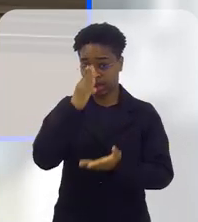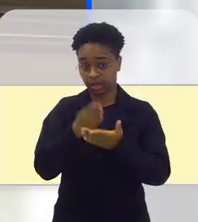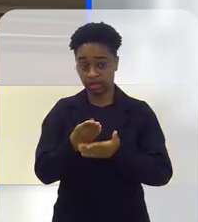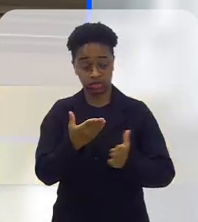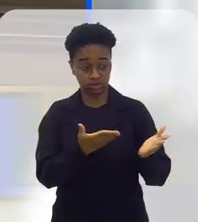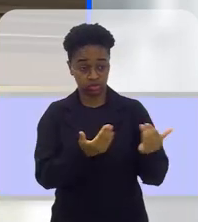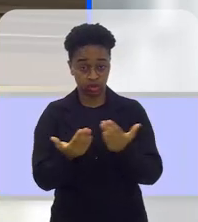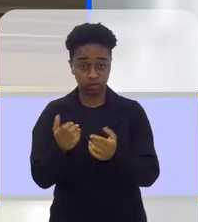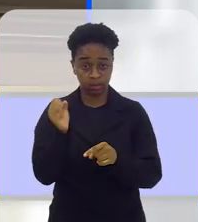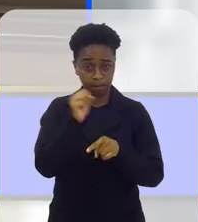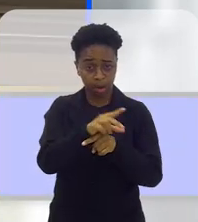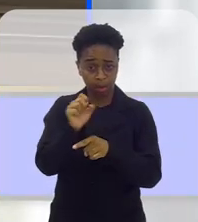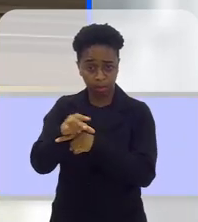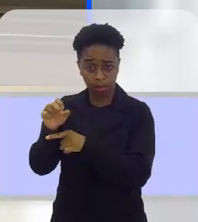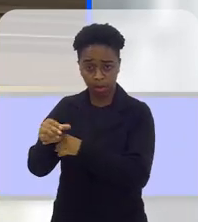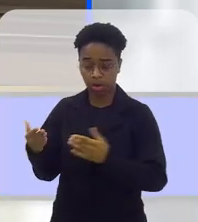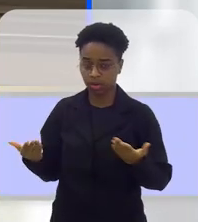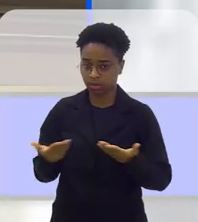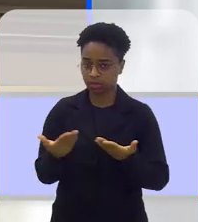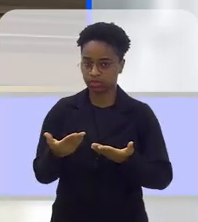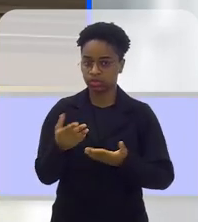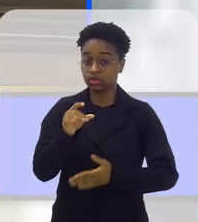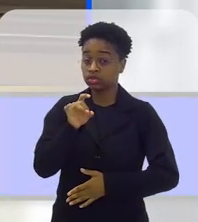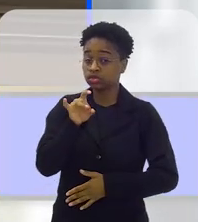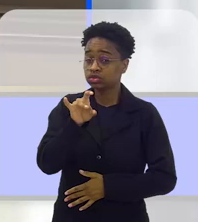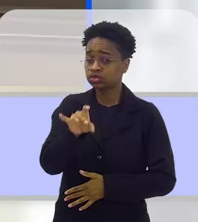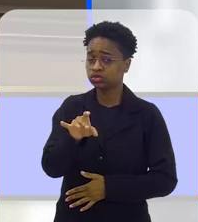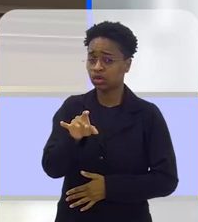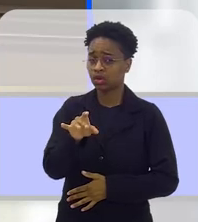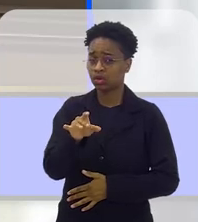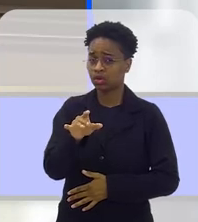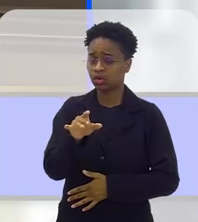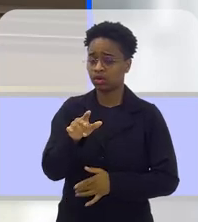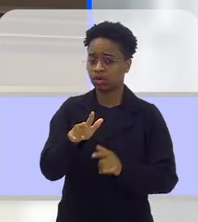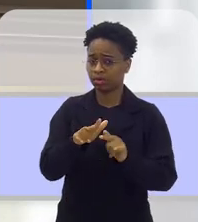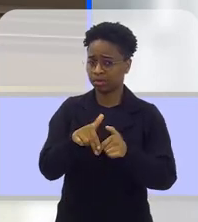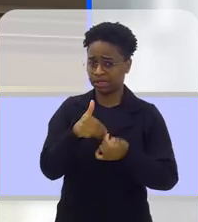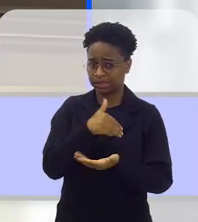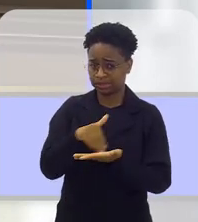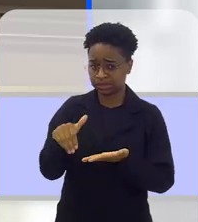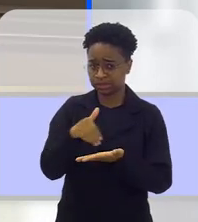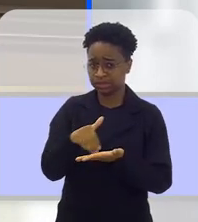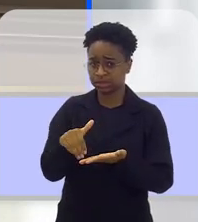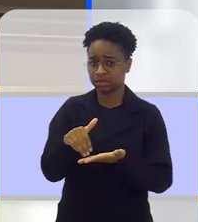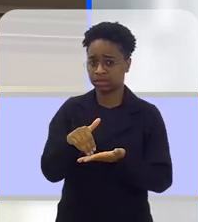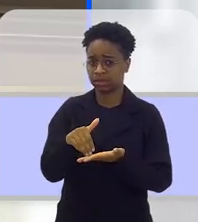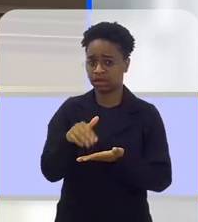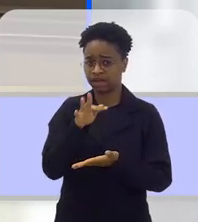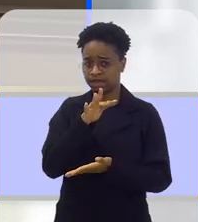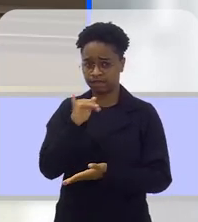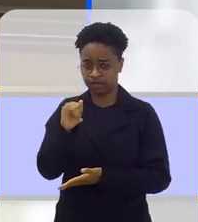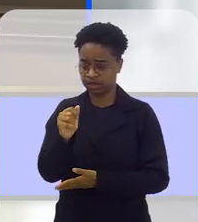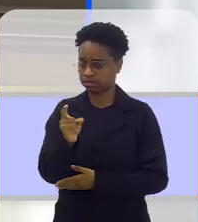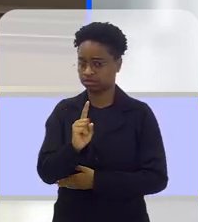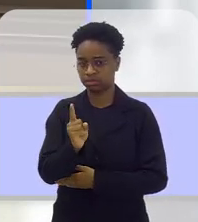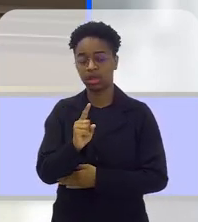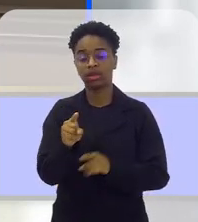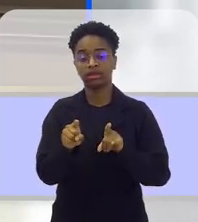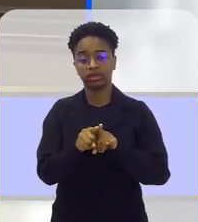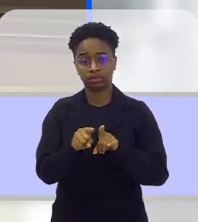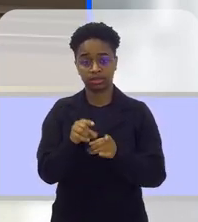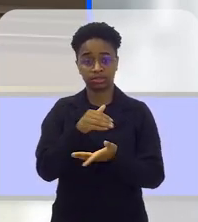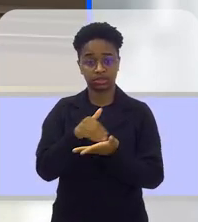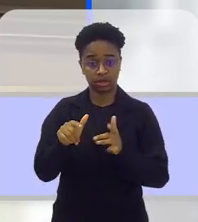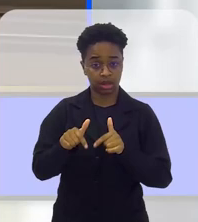acreditar nesses jovens que estão chegando aí, né? Não só através da nossa Secretaria Trio da FIA, né?